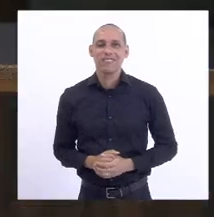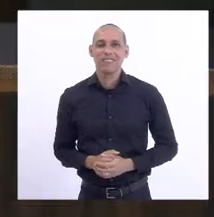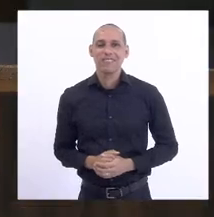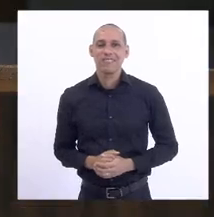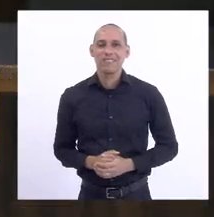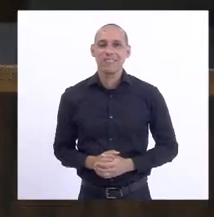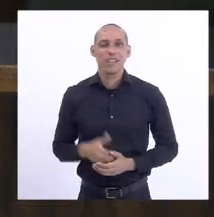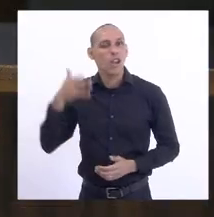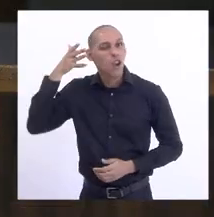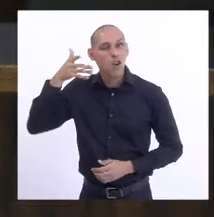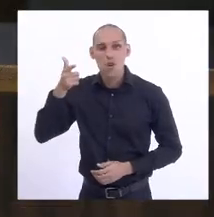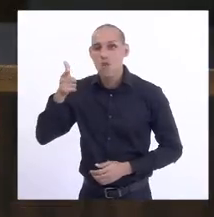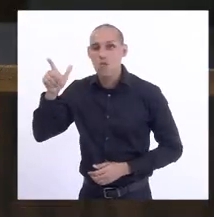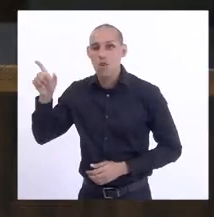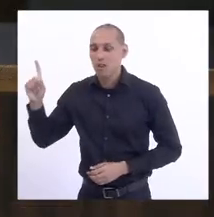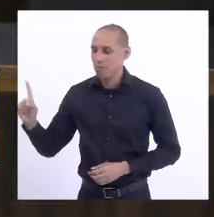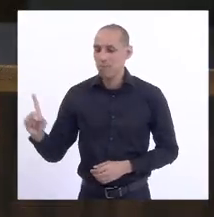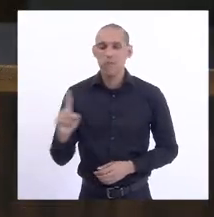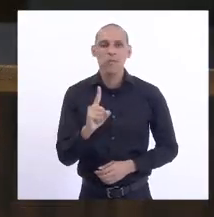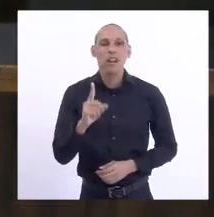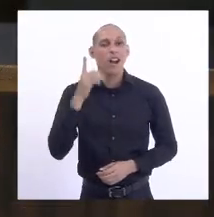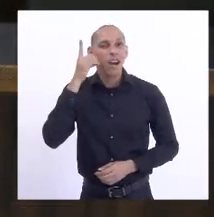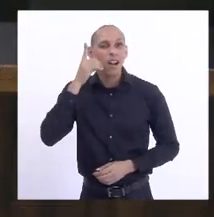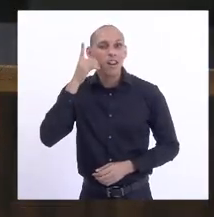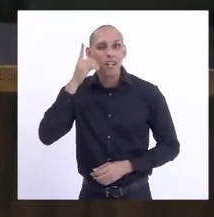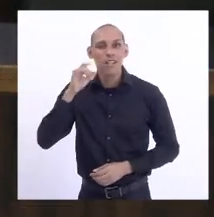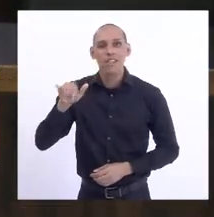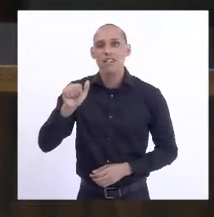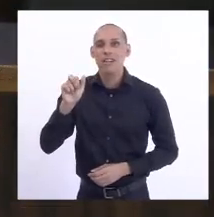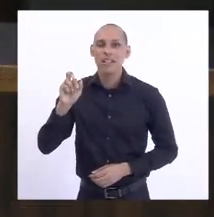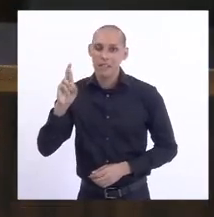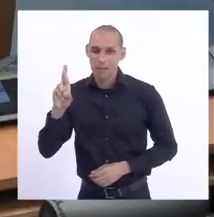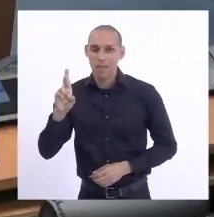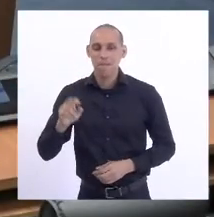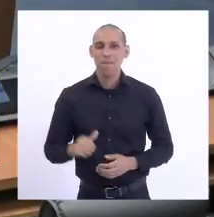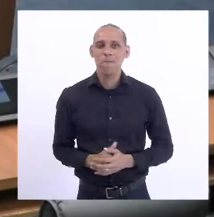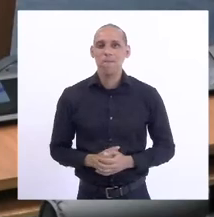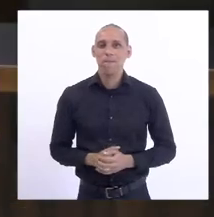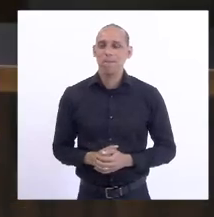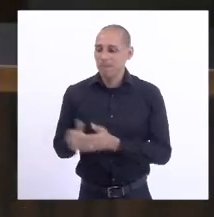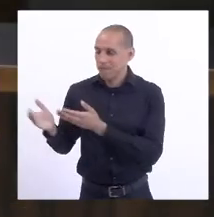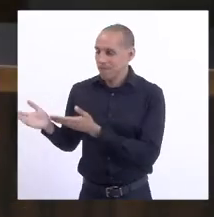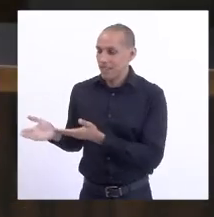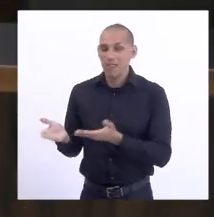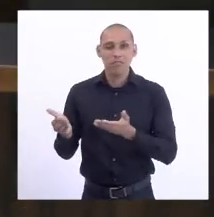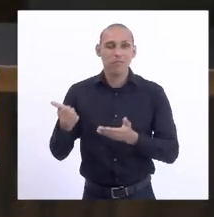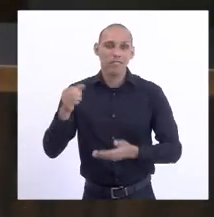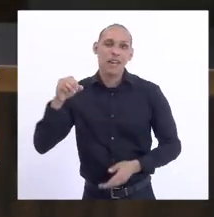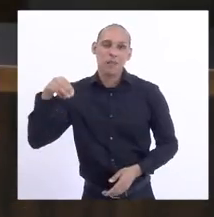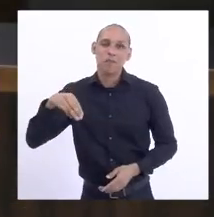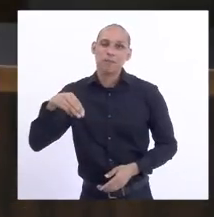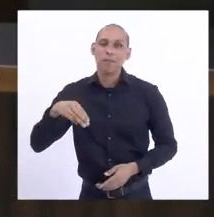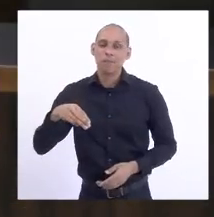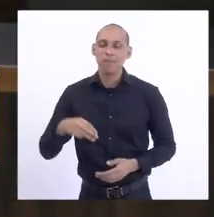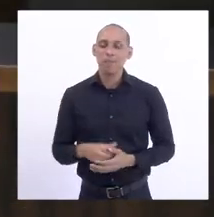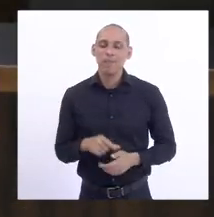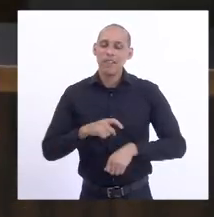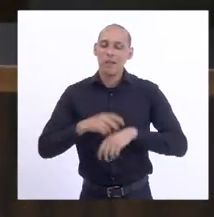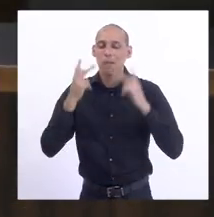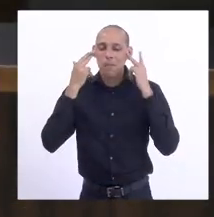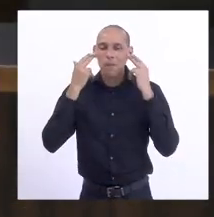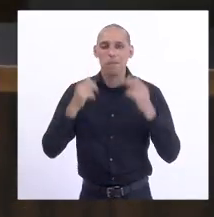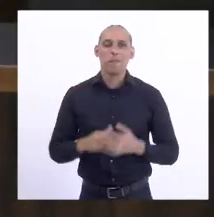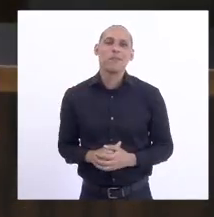Próximo orador escrito é o novo deputado Jari Júnior. Com excelência, dispõe de 10 minutos no tempo regimental.